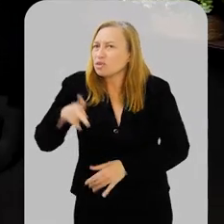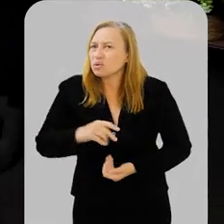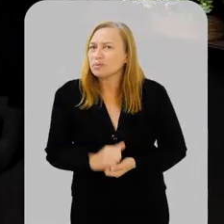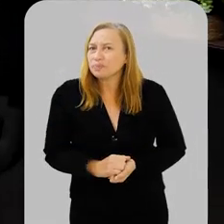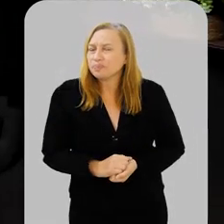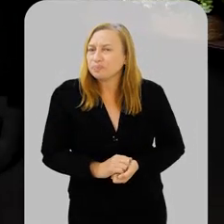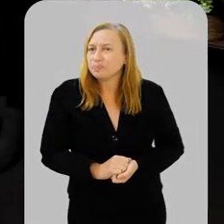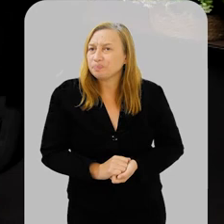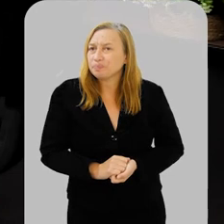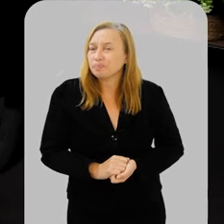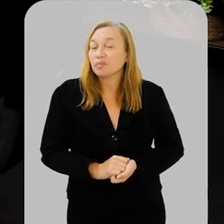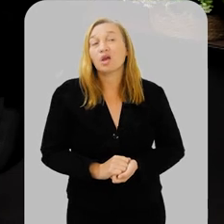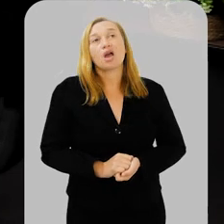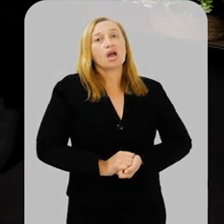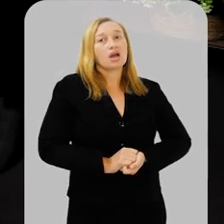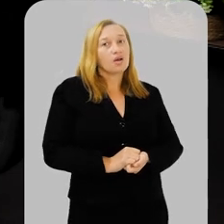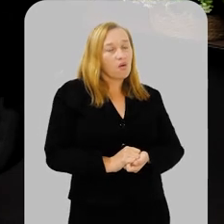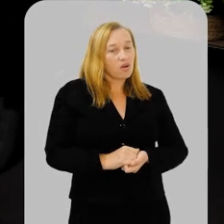para os professores?